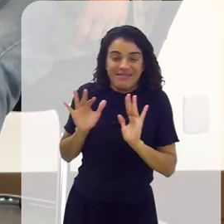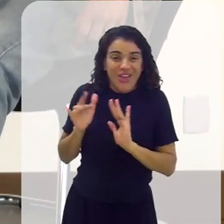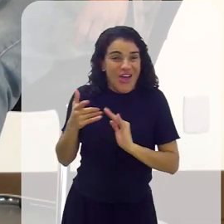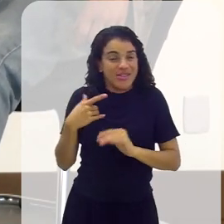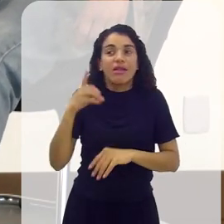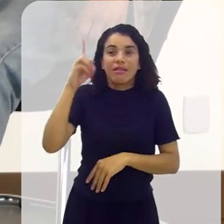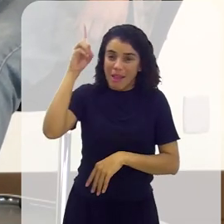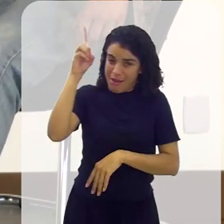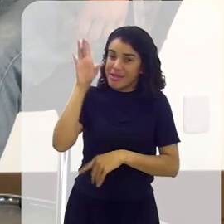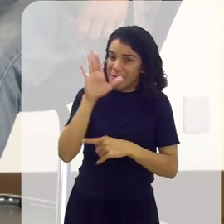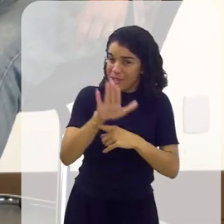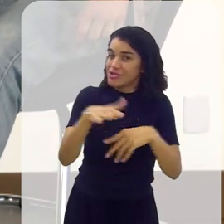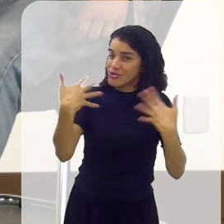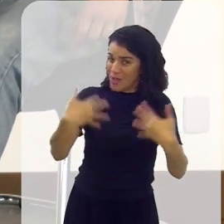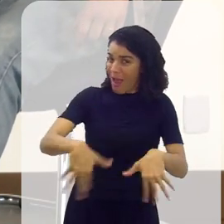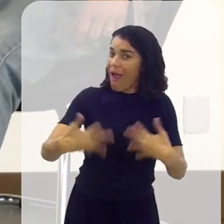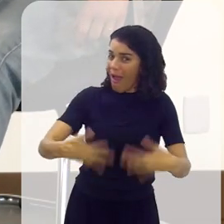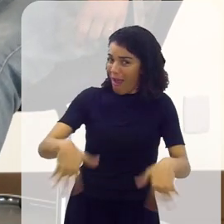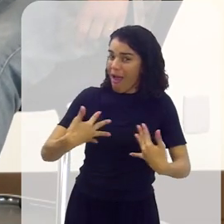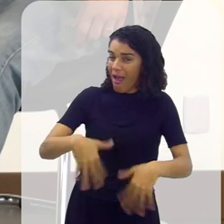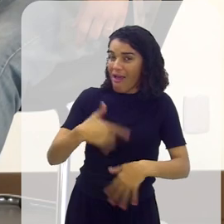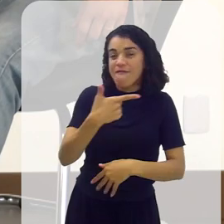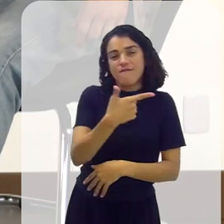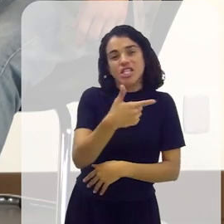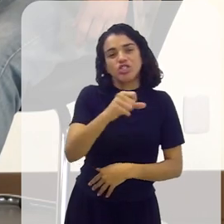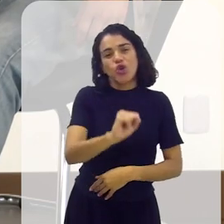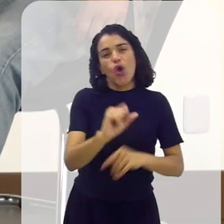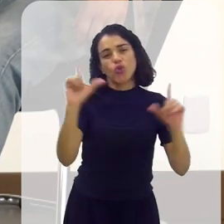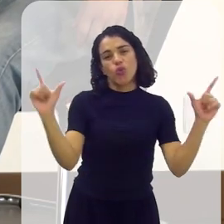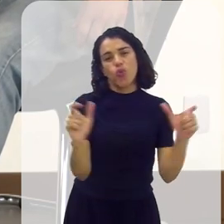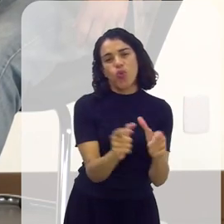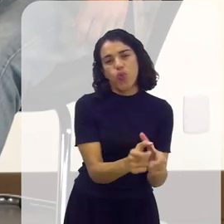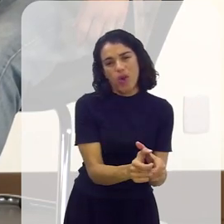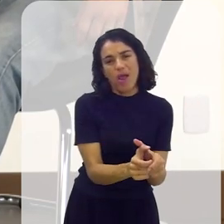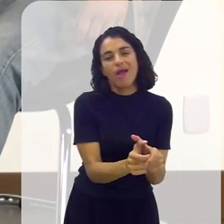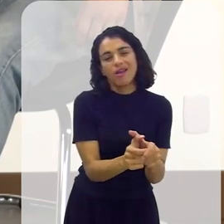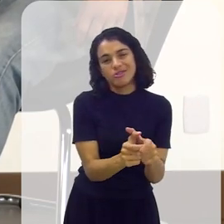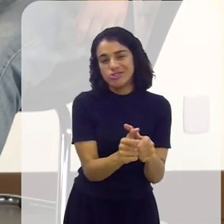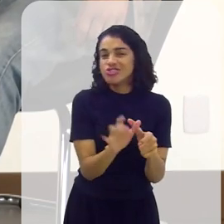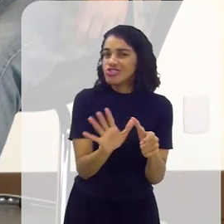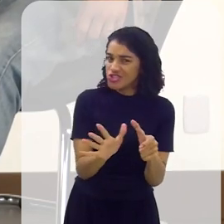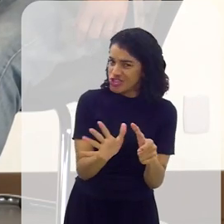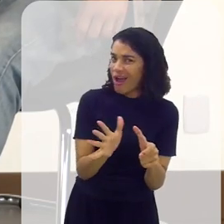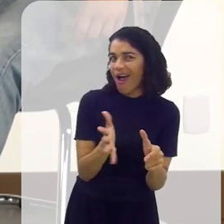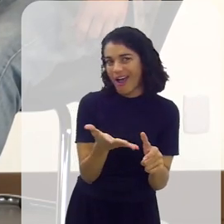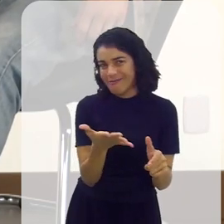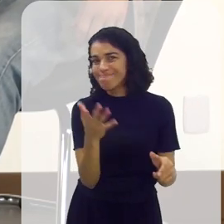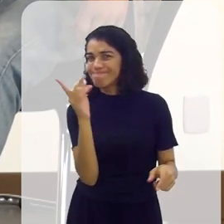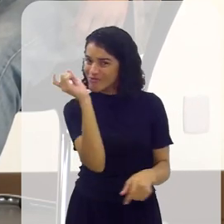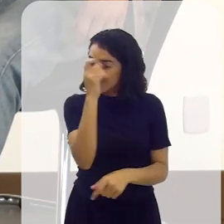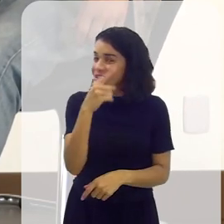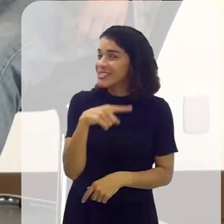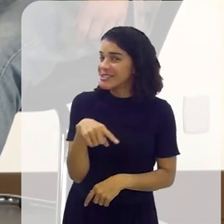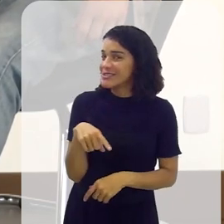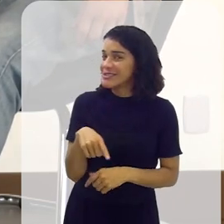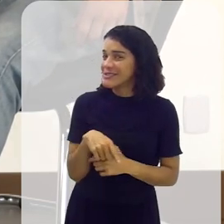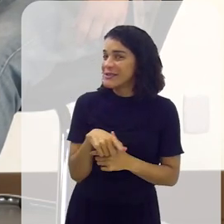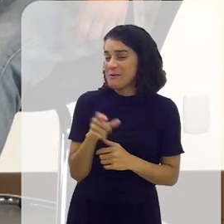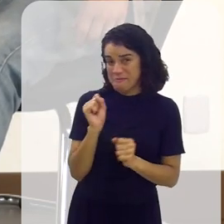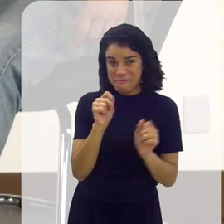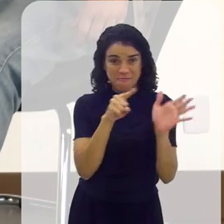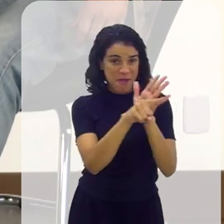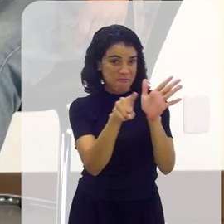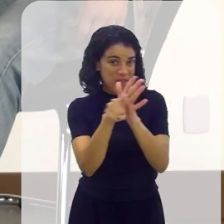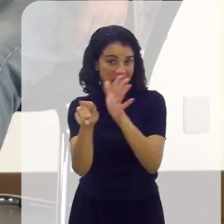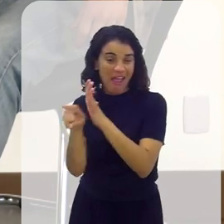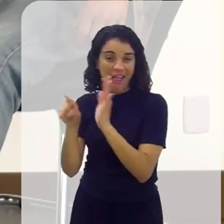É, Deus ia ter que livrar vocês mesmo, porque 28 já é algo assim. Pode